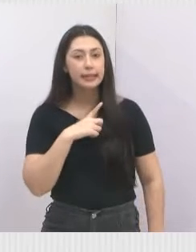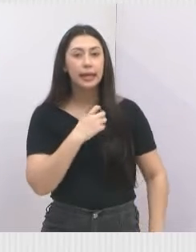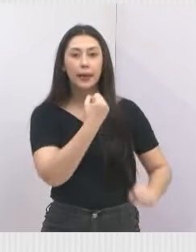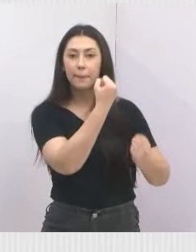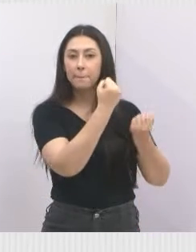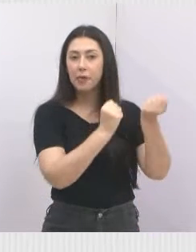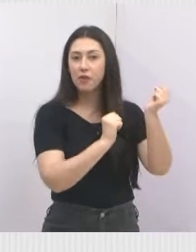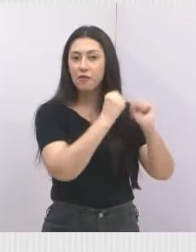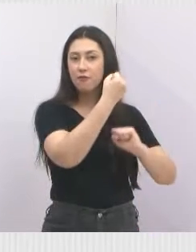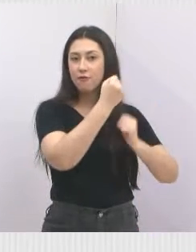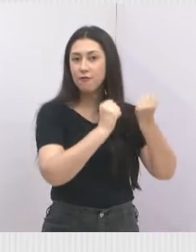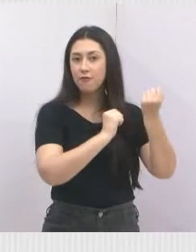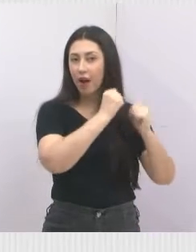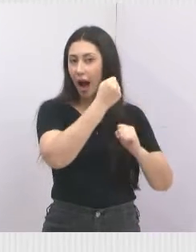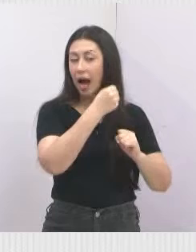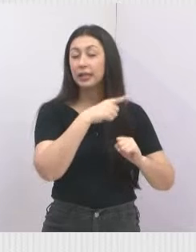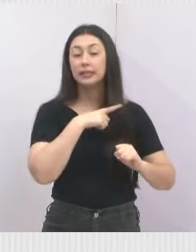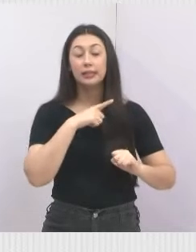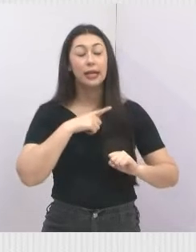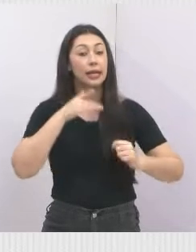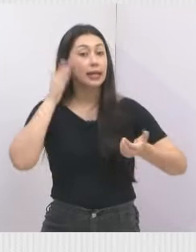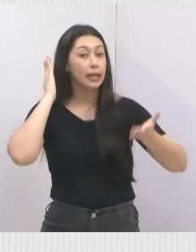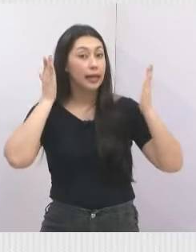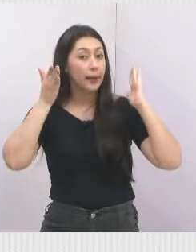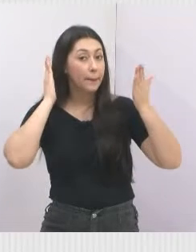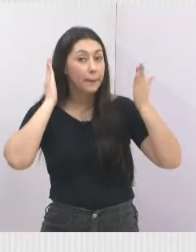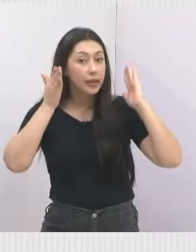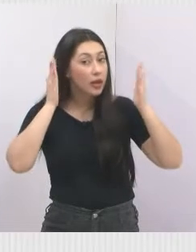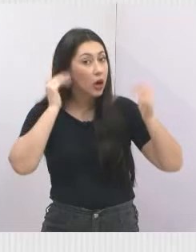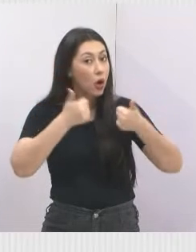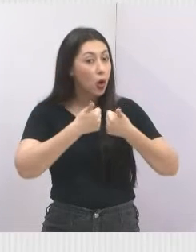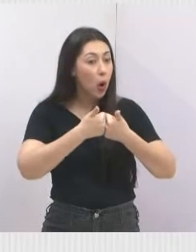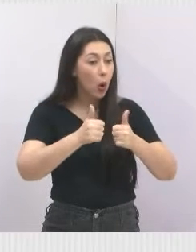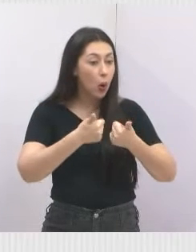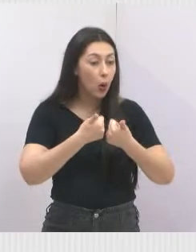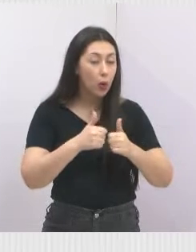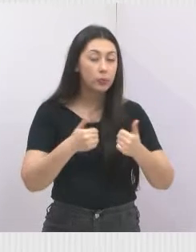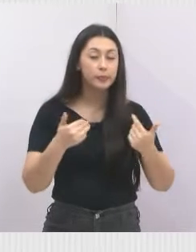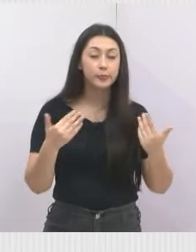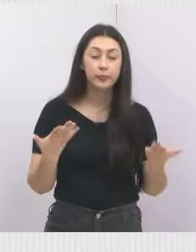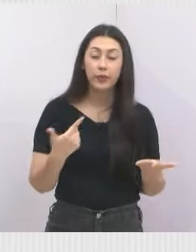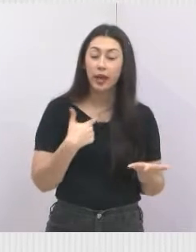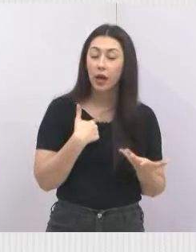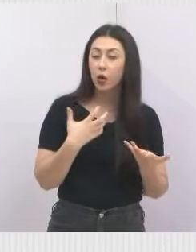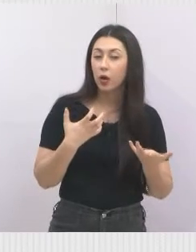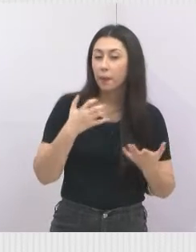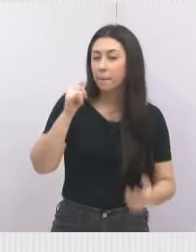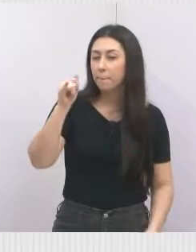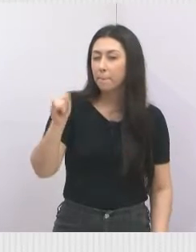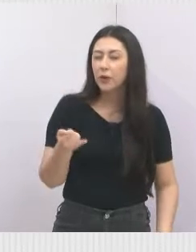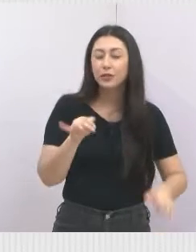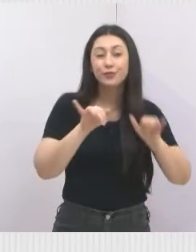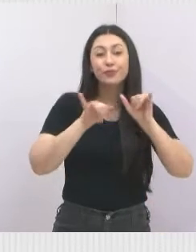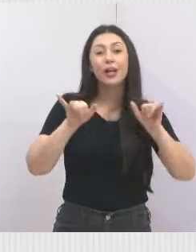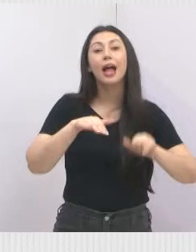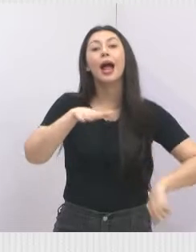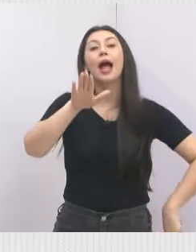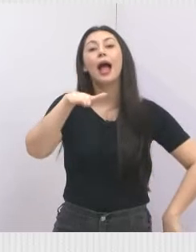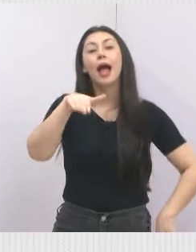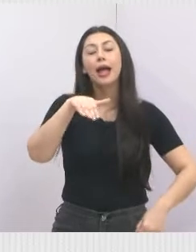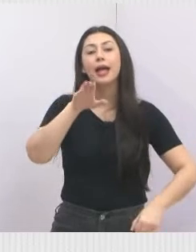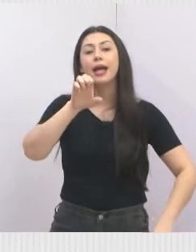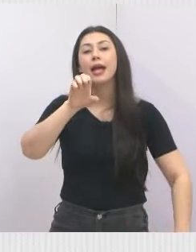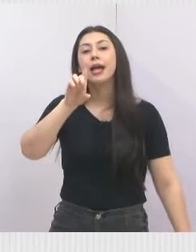tem pátio de ônibus, então circula muito ali. Então eu vou aproveitar a oportunidade de dizer, Dinho Guedes, nós já